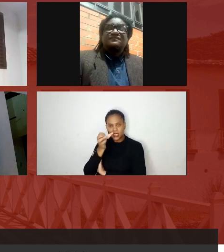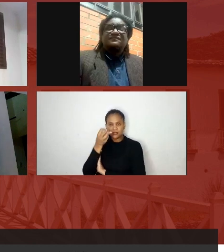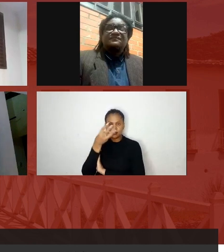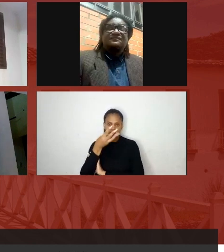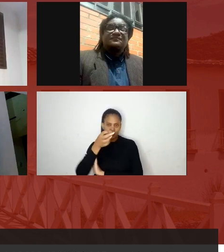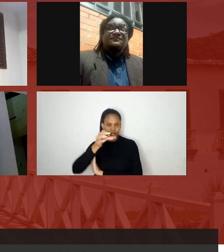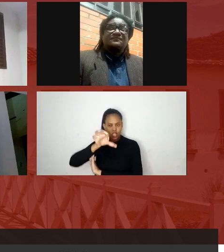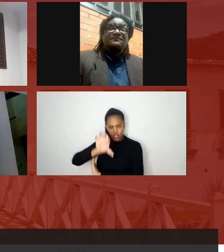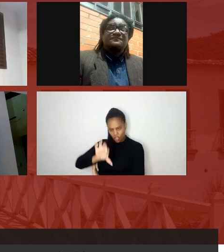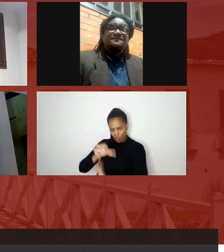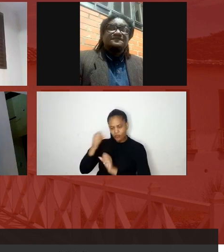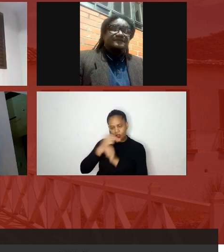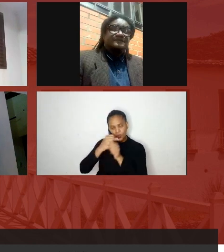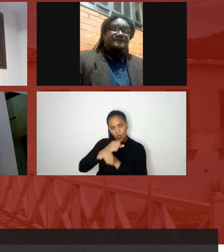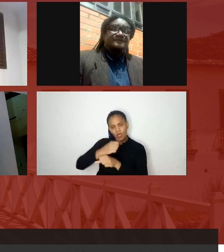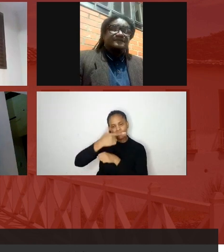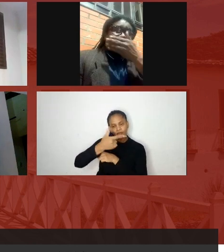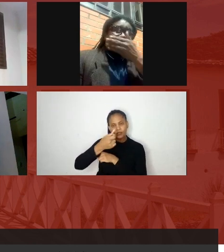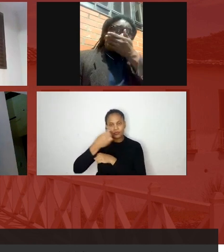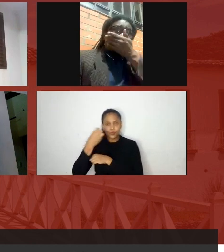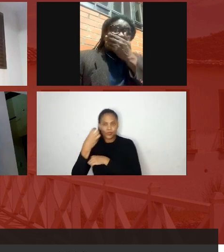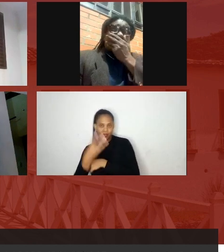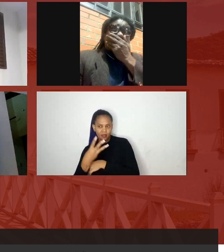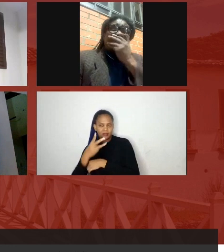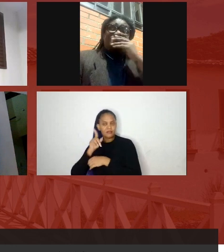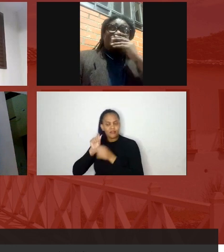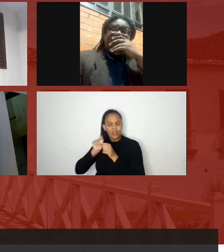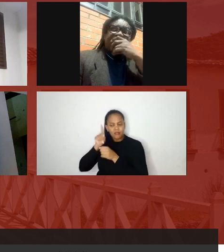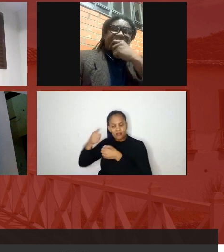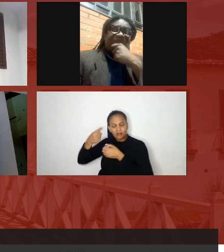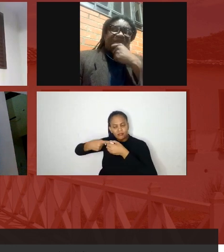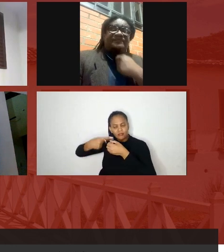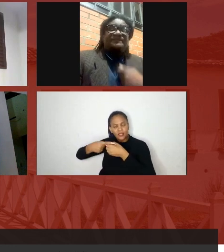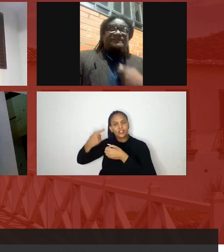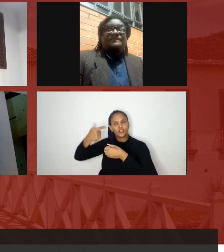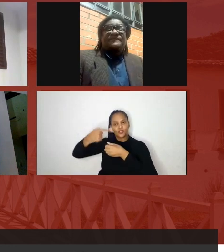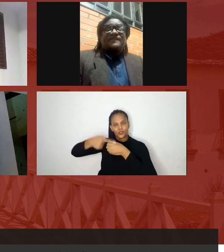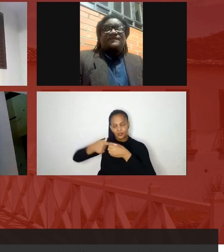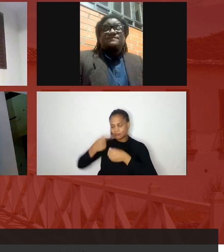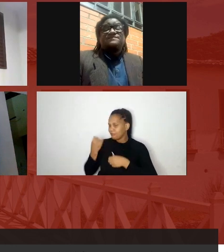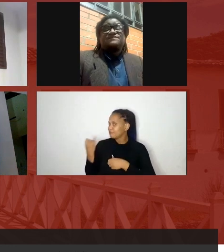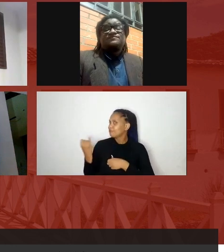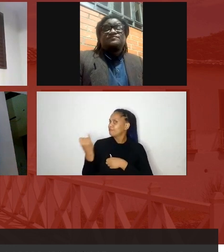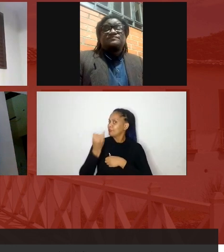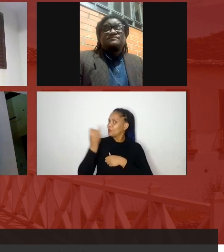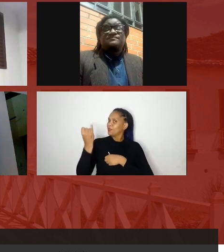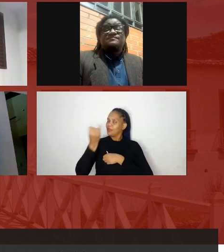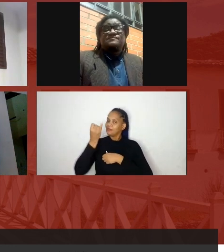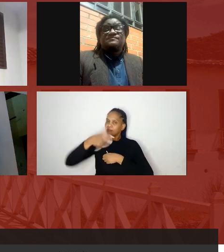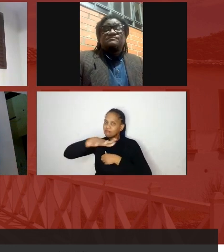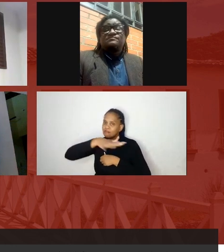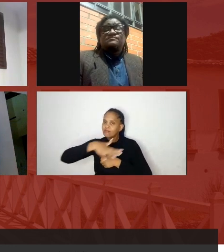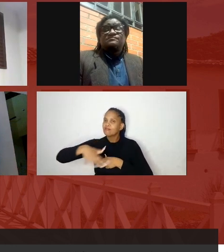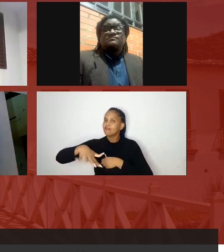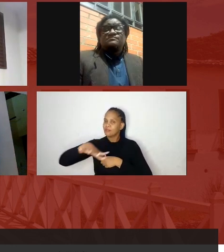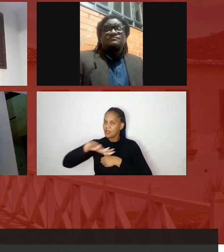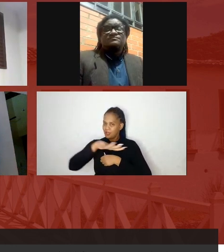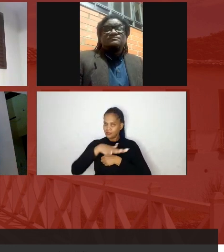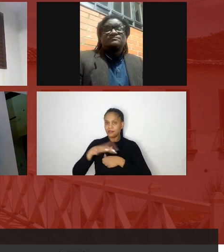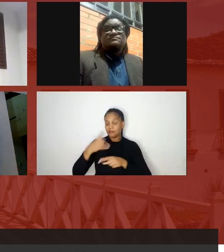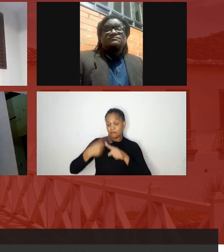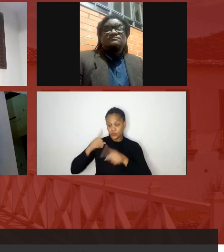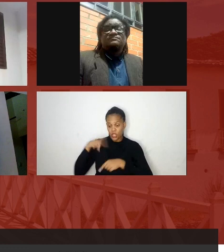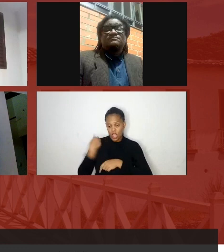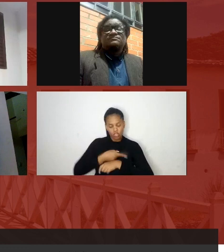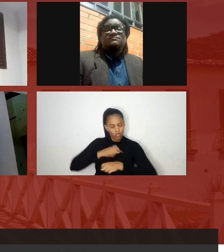.645 na cidade de Goiás é extremamente importante esse espaço Samuel exatamente para isso porque a gente construiu essa